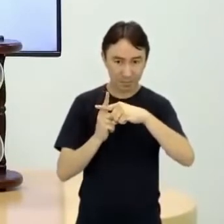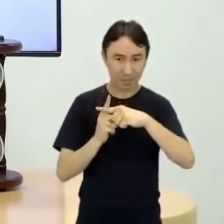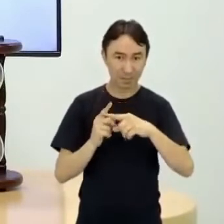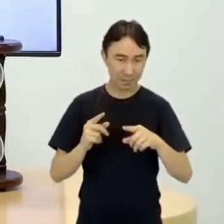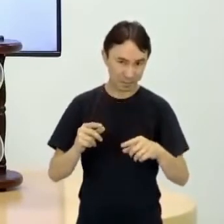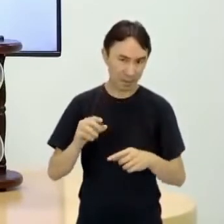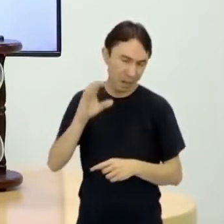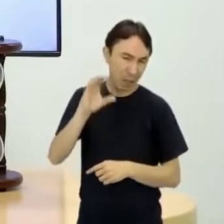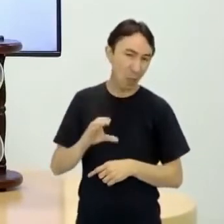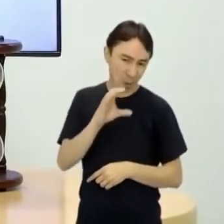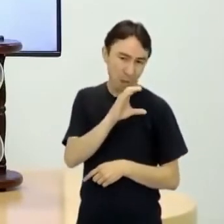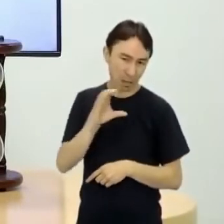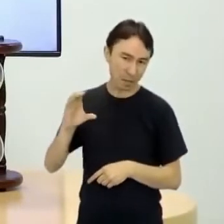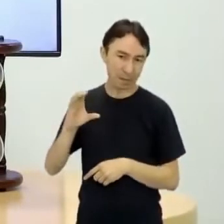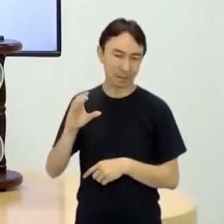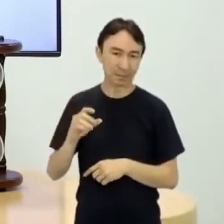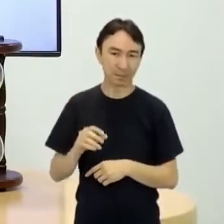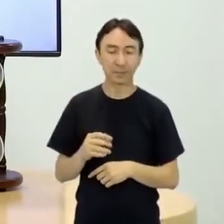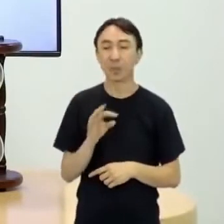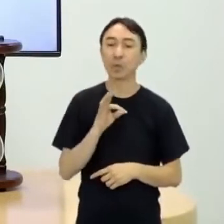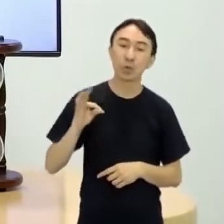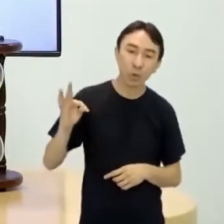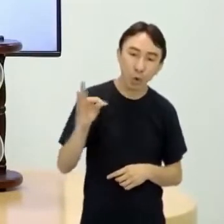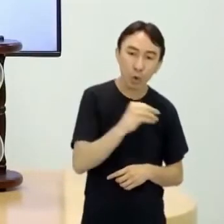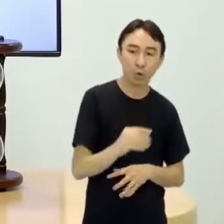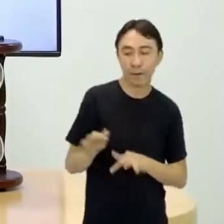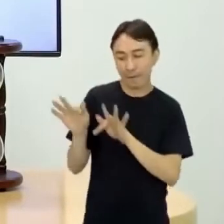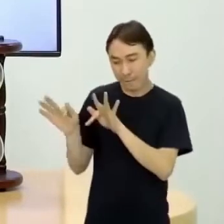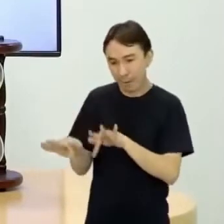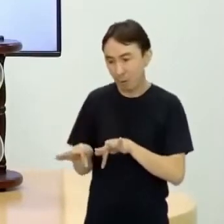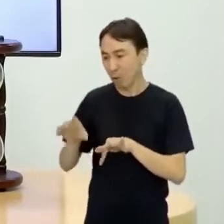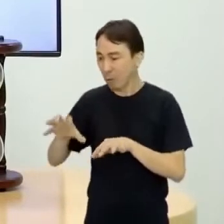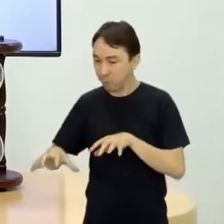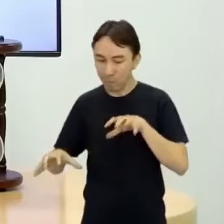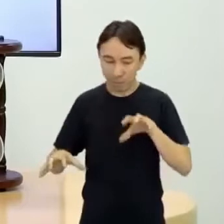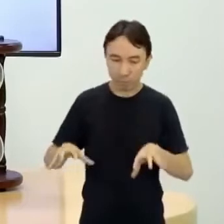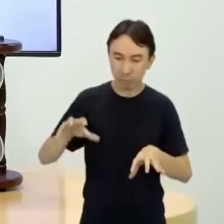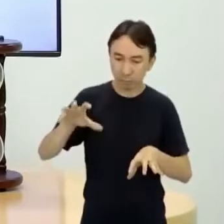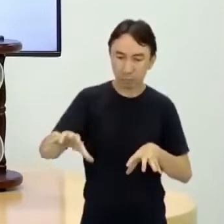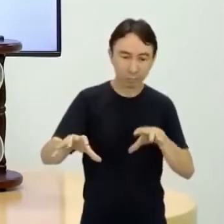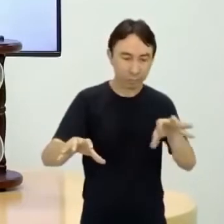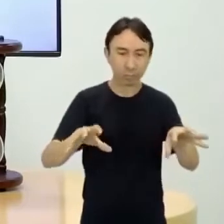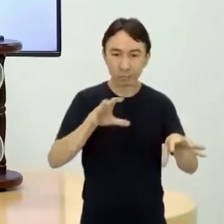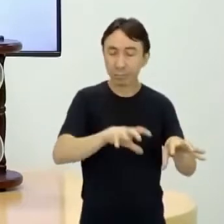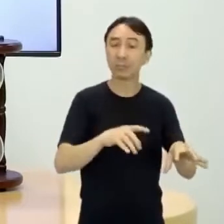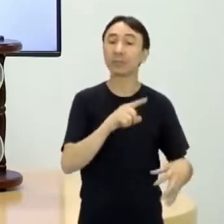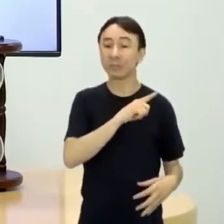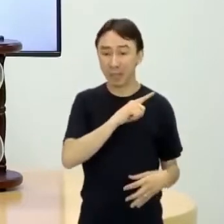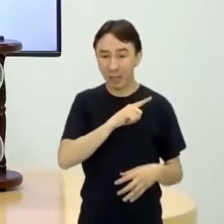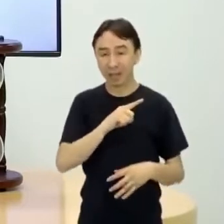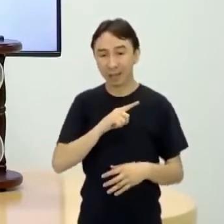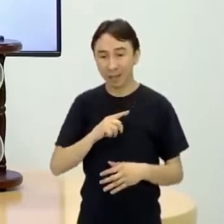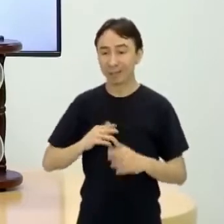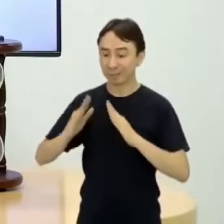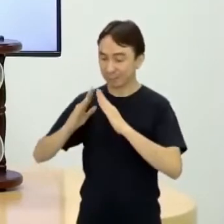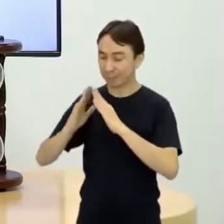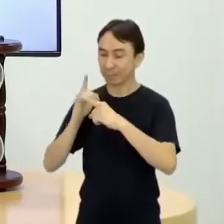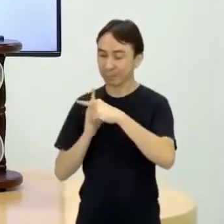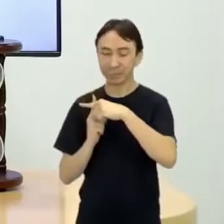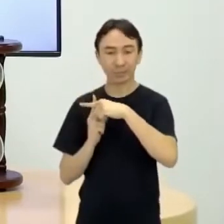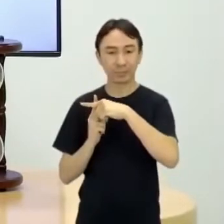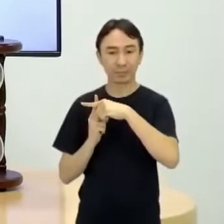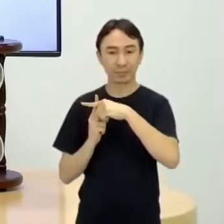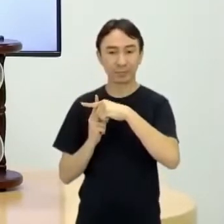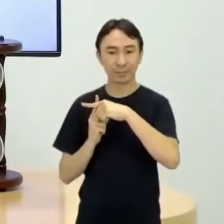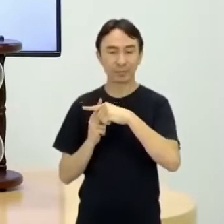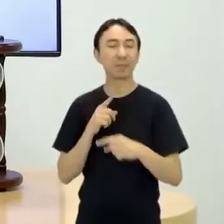Lembrando que em todos os feudos, tinha uma igreja, né? Tinha uma representação da igreja. Tinha sempre ali uma casinha representando a igreja. Por quê?